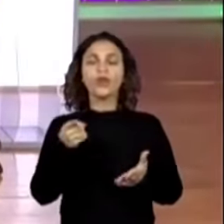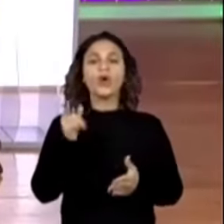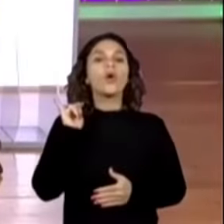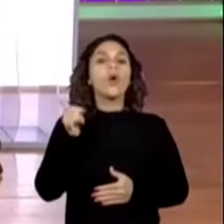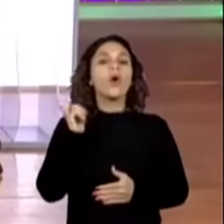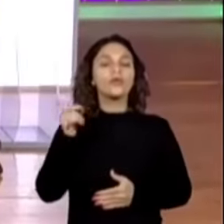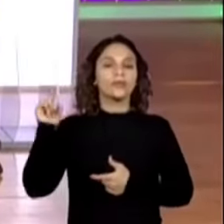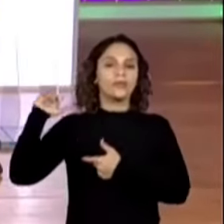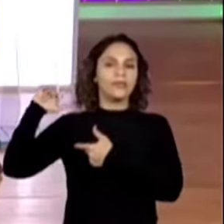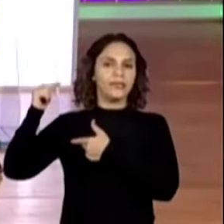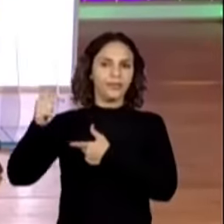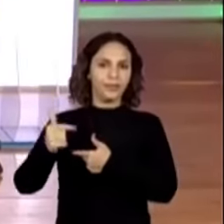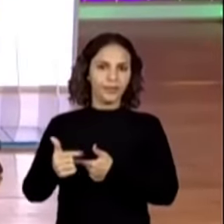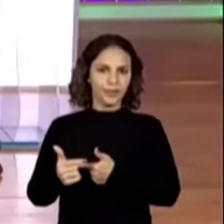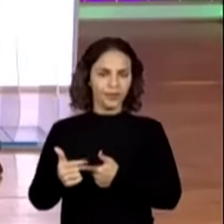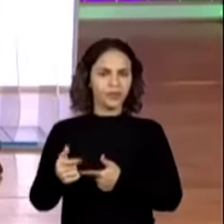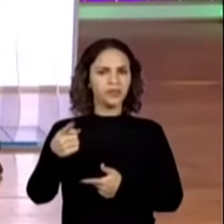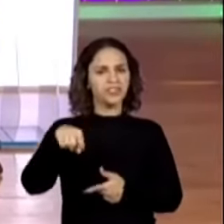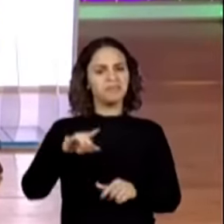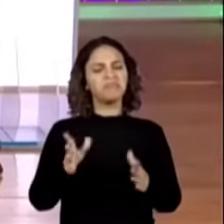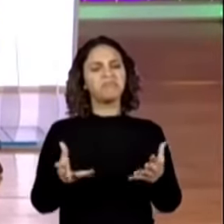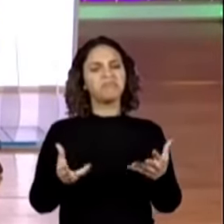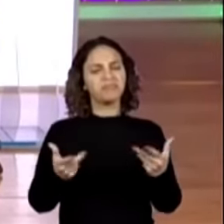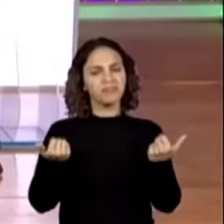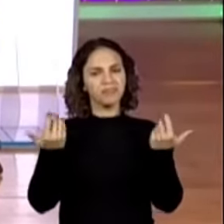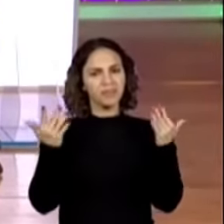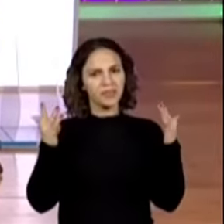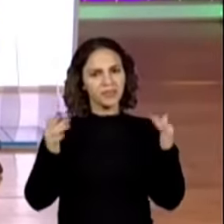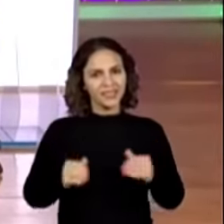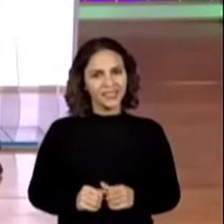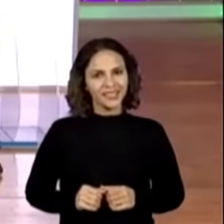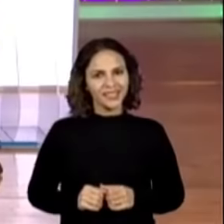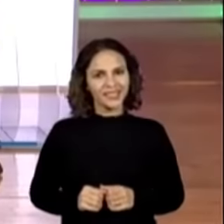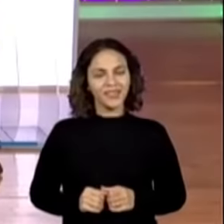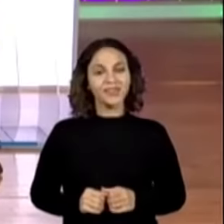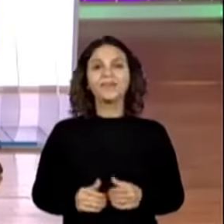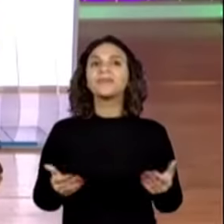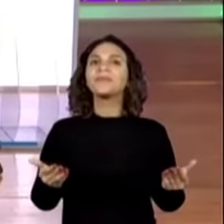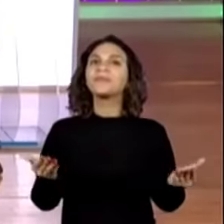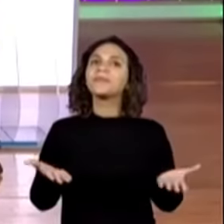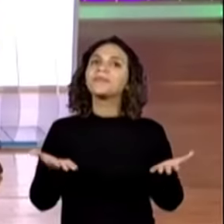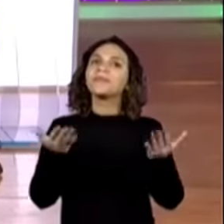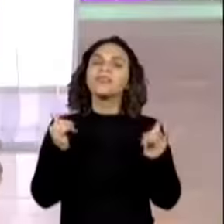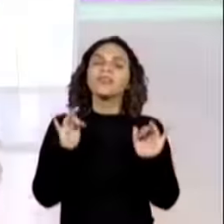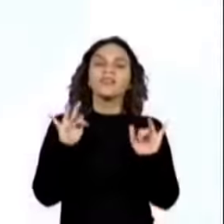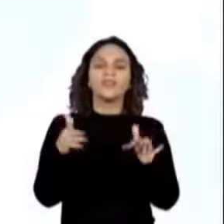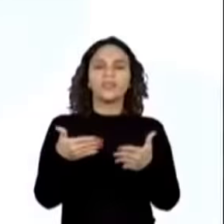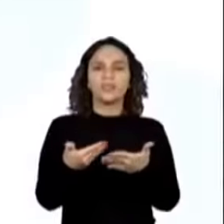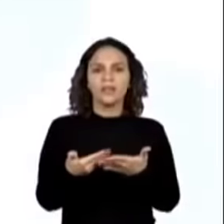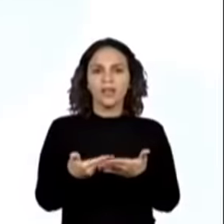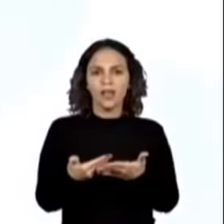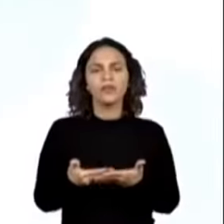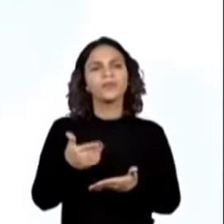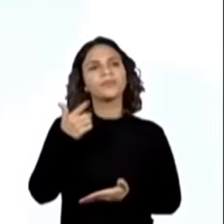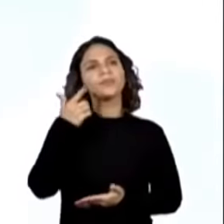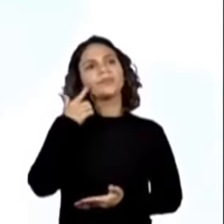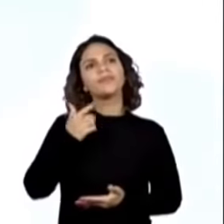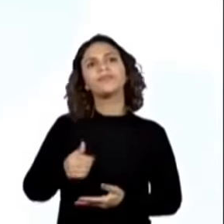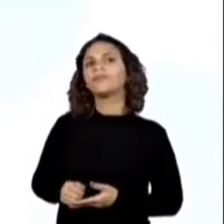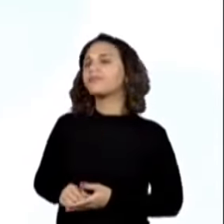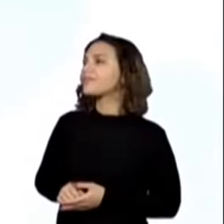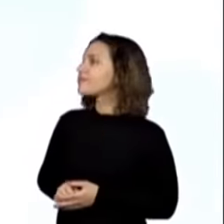contos tradicionais. Vocês estão de parabéns. Vamos finalizando a aula com o seguinte.